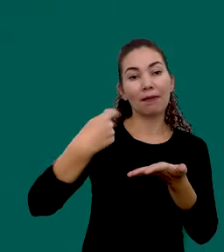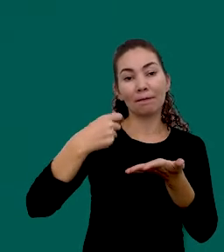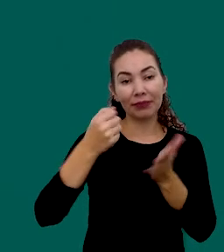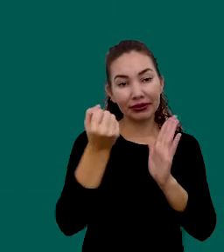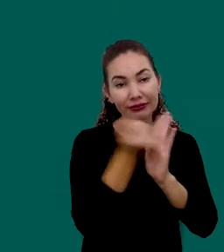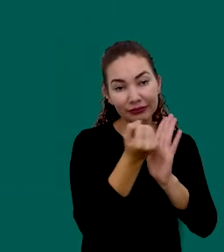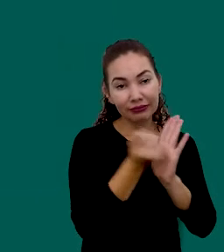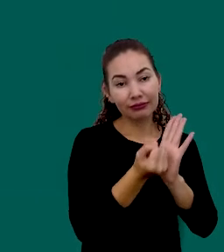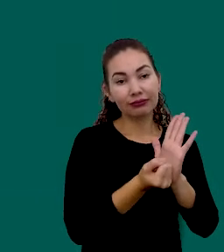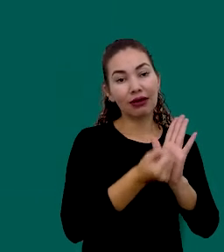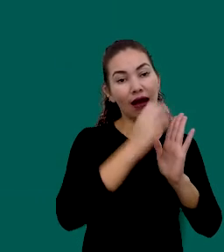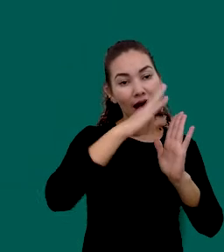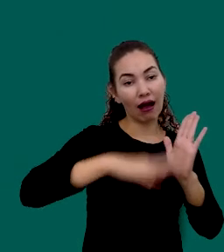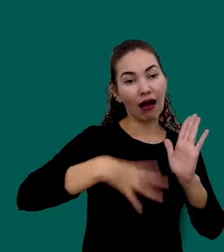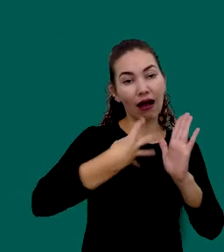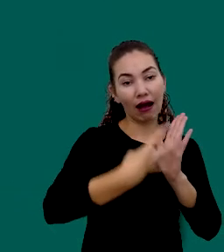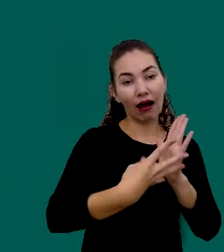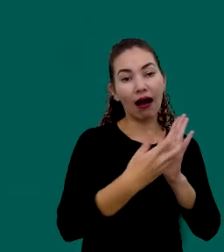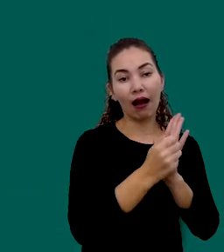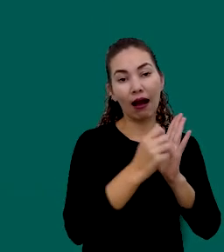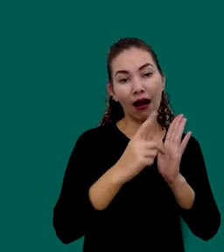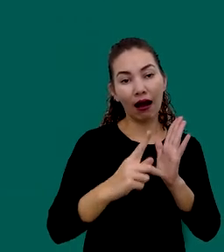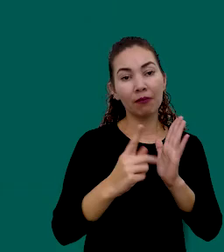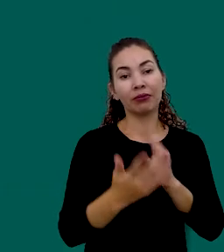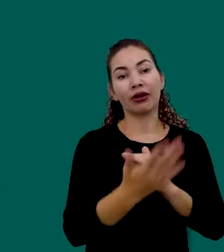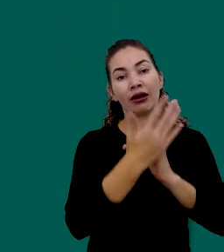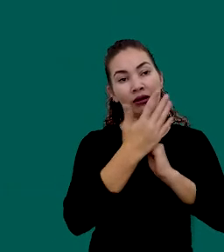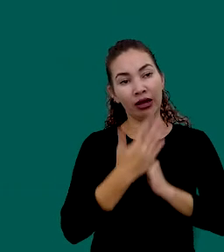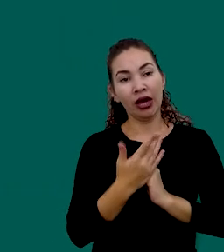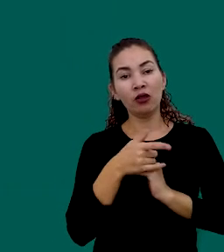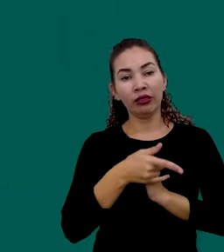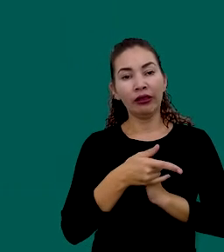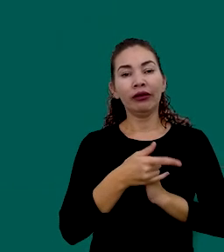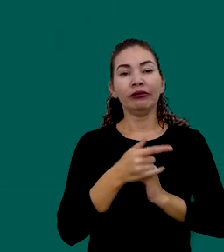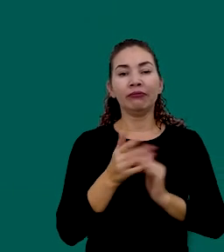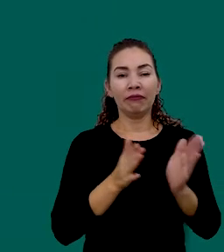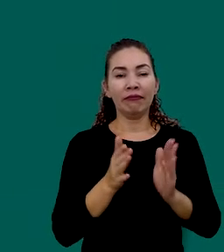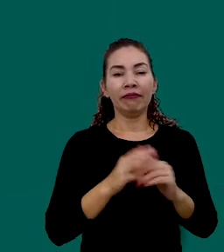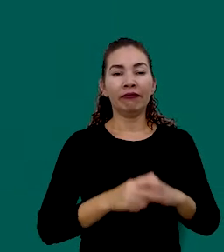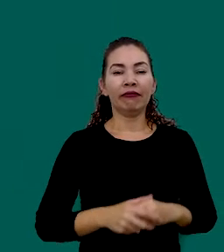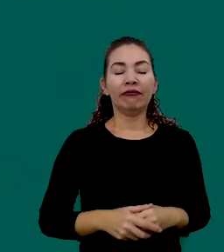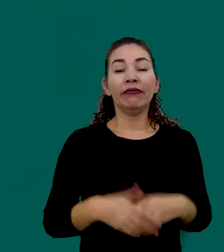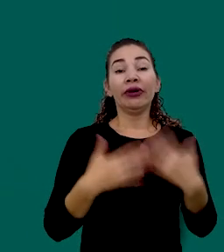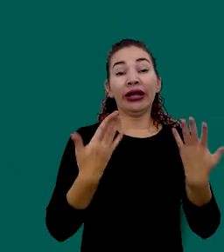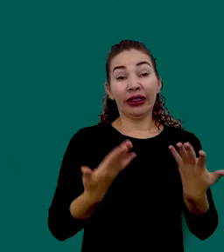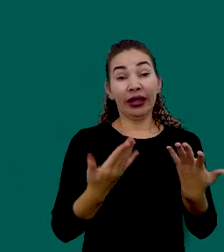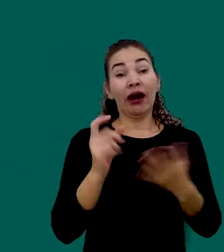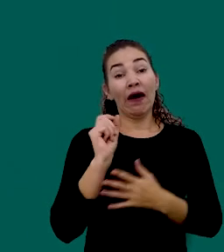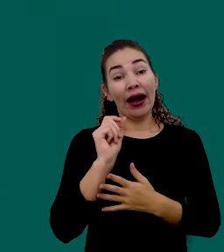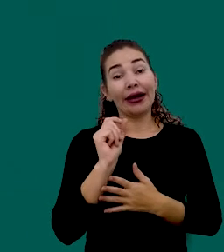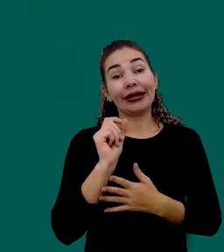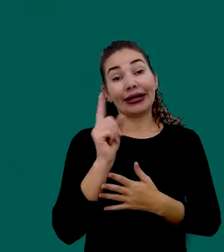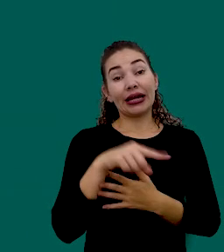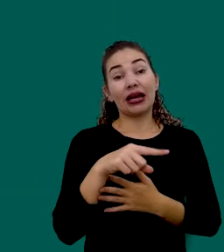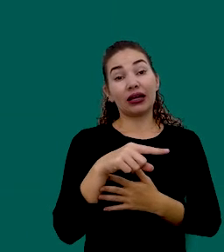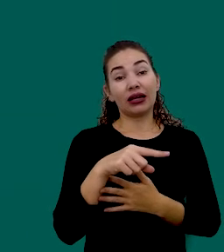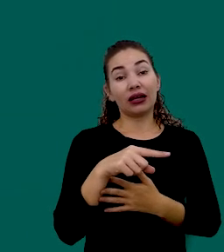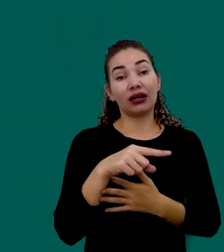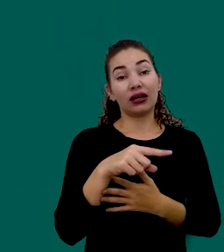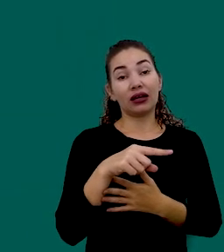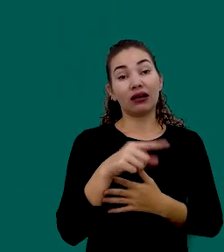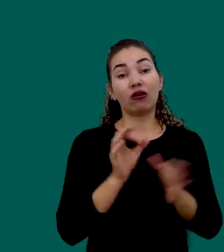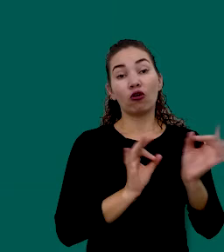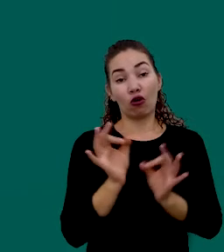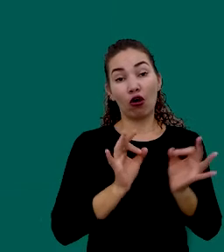planilha Ou de algum Aplicativo Que nos acessore Nesse processo Então No projeto